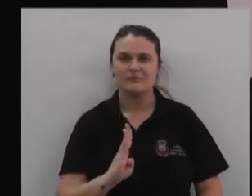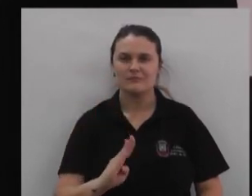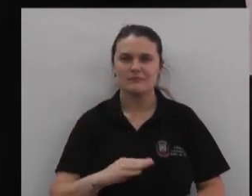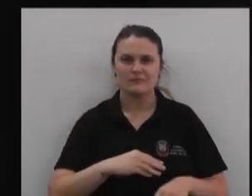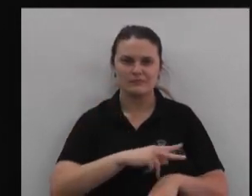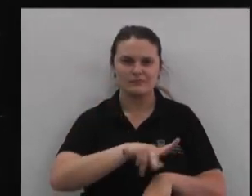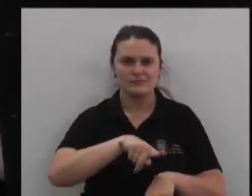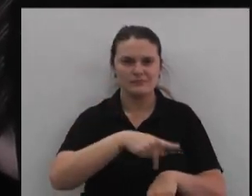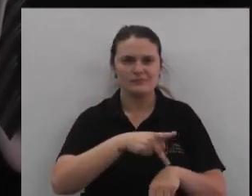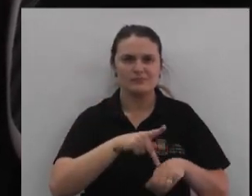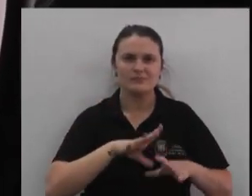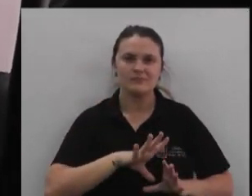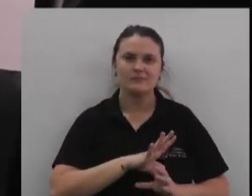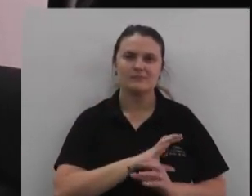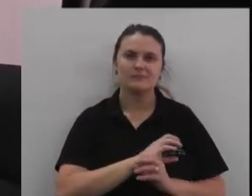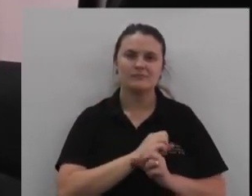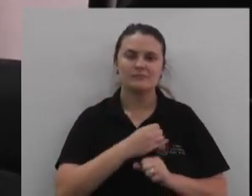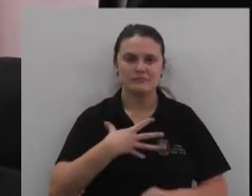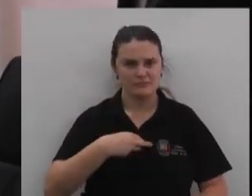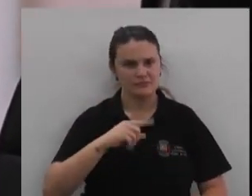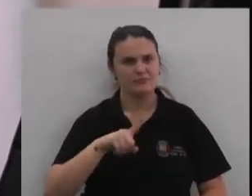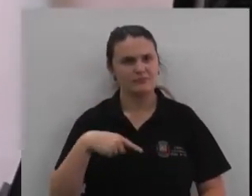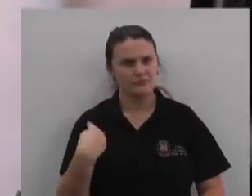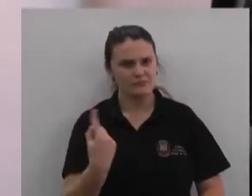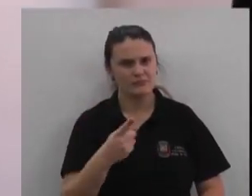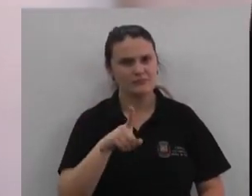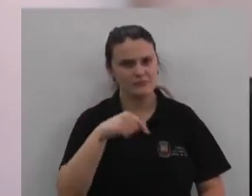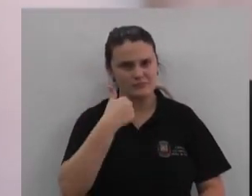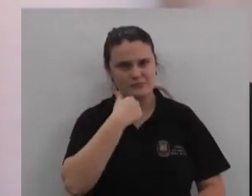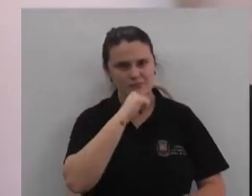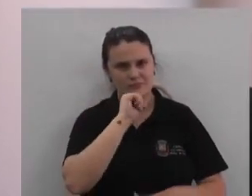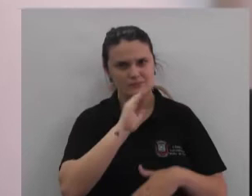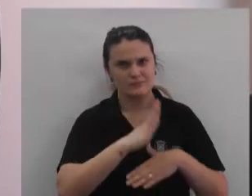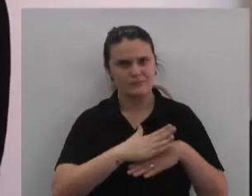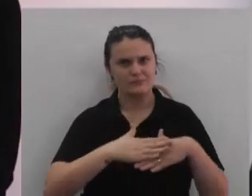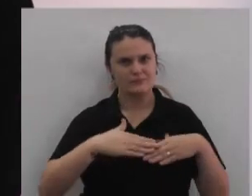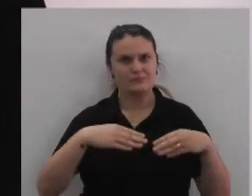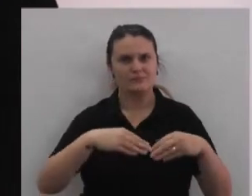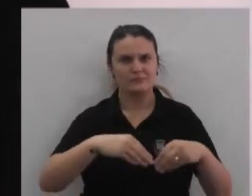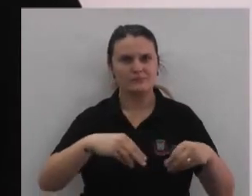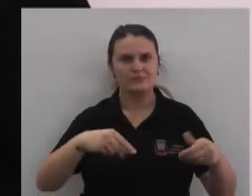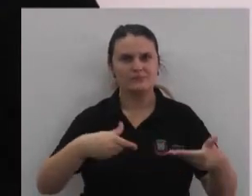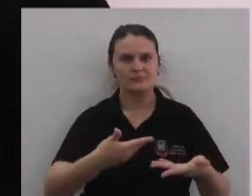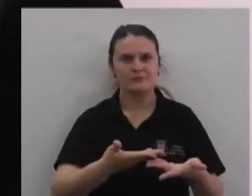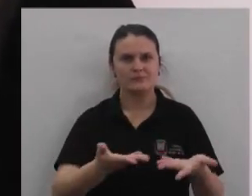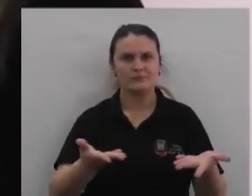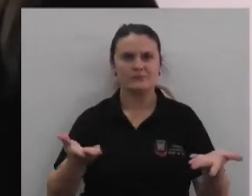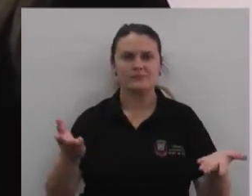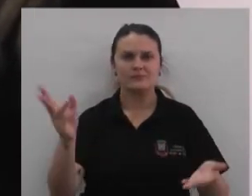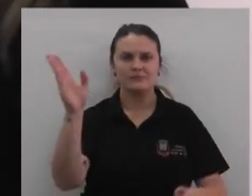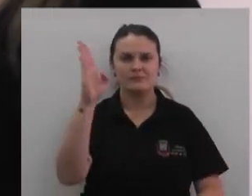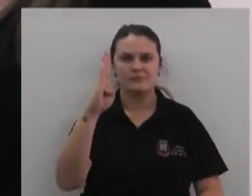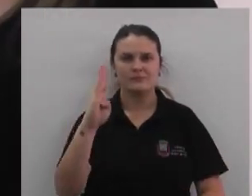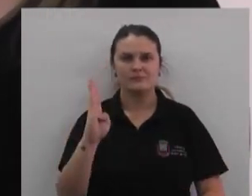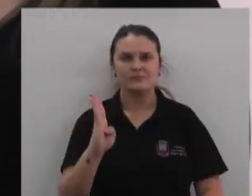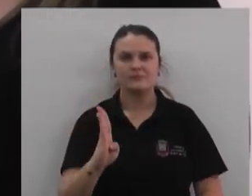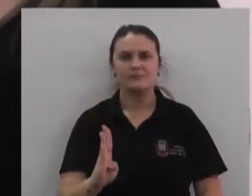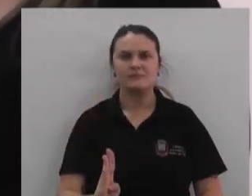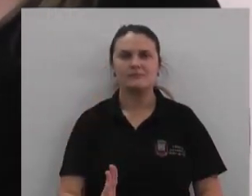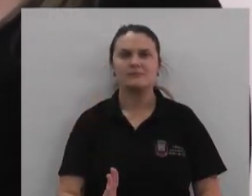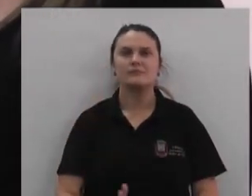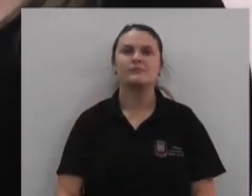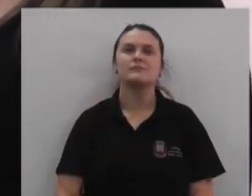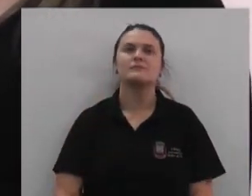outras línguas, o Brasil, a pátria amada Dos filhos deste sol, as mães gentil, pátria amada,